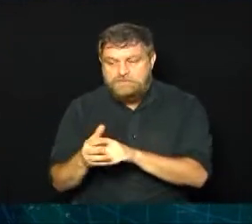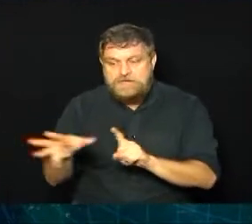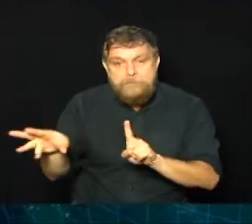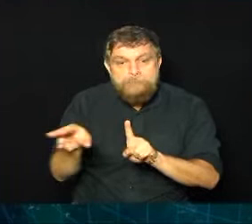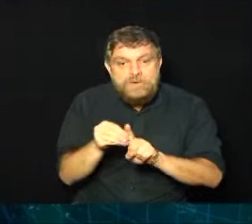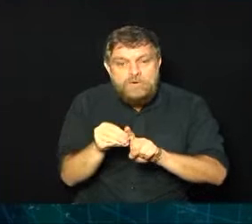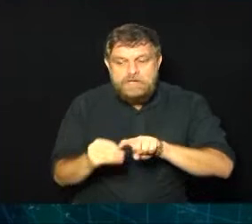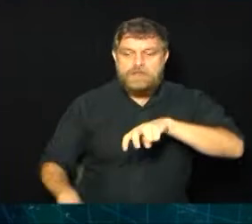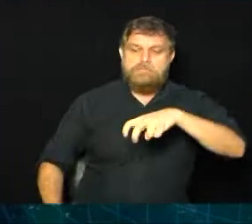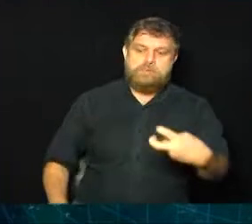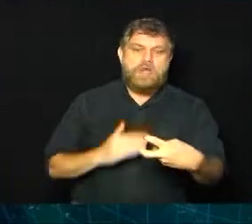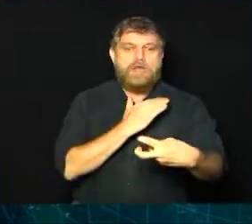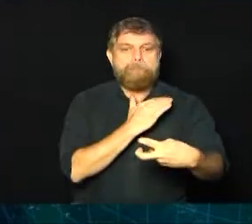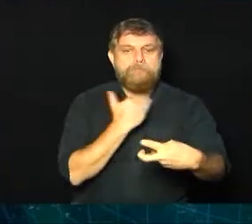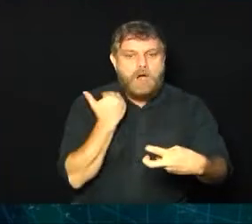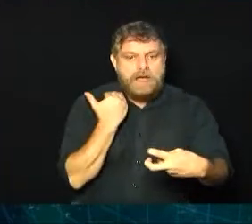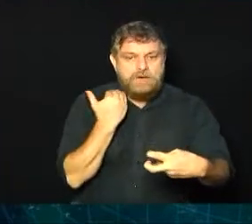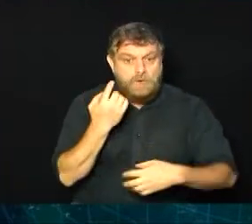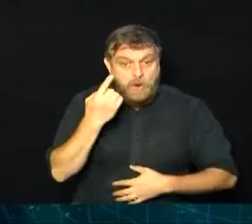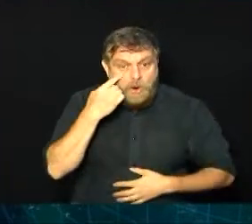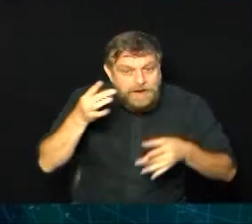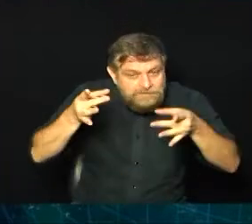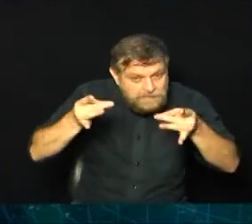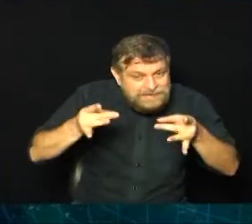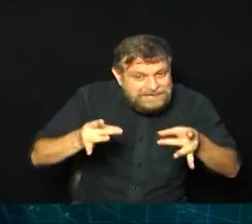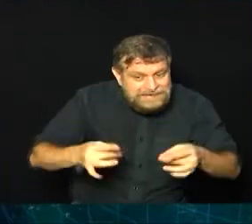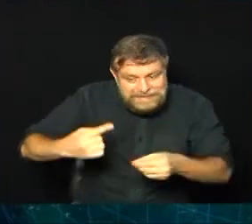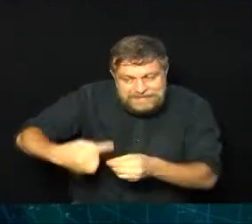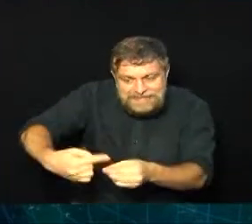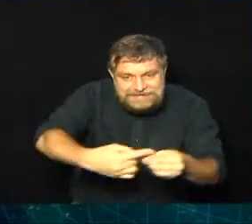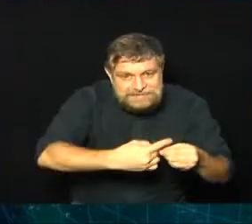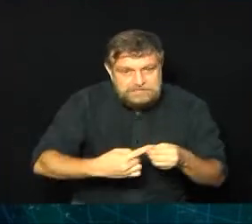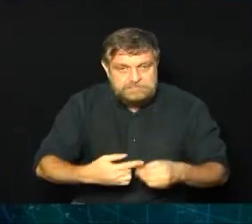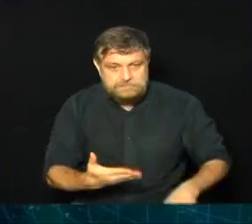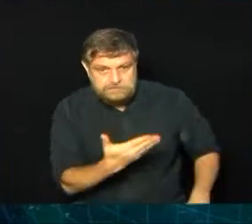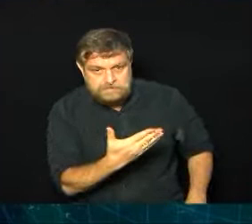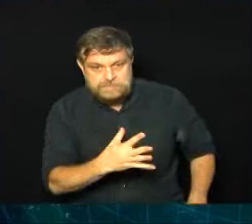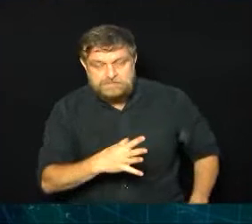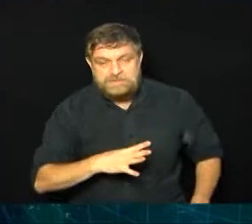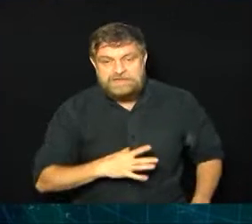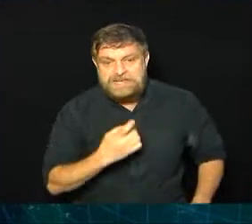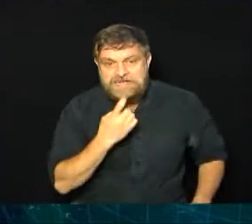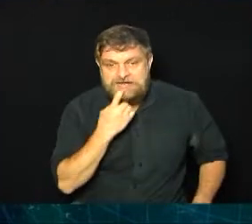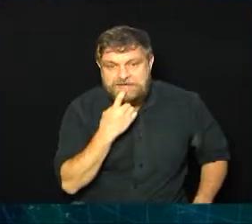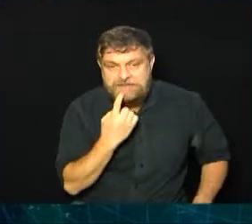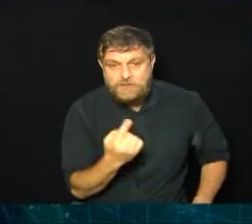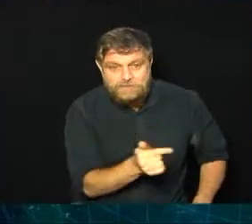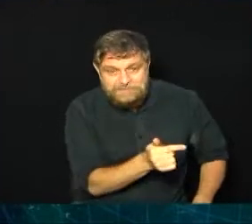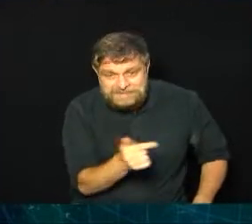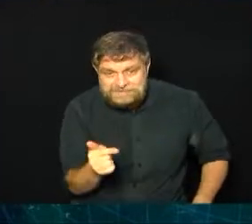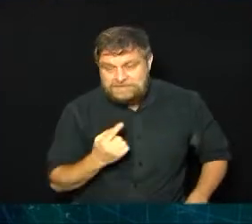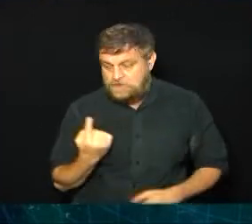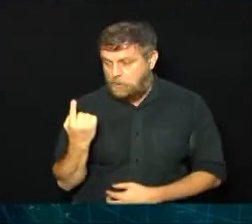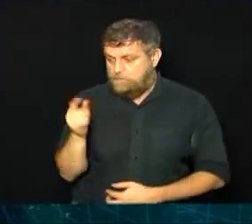coronavírus. Vamos lá para os números detalhar para cada cidade? Campinas, como eu disse, em uma semana registrou uma